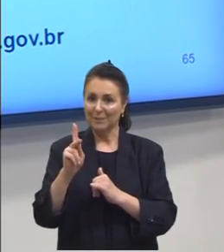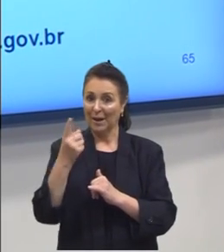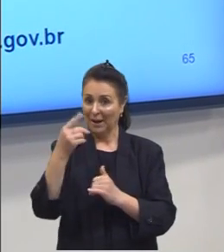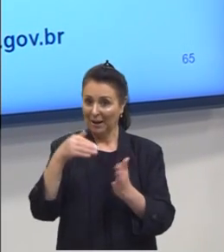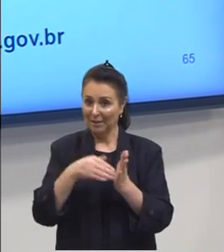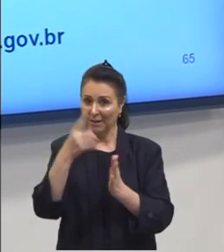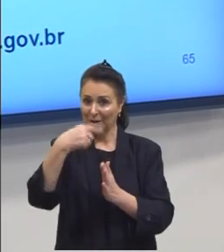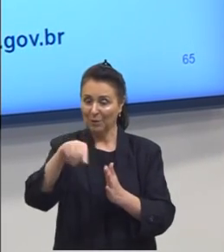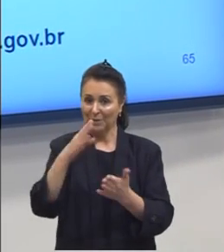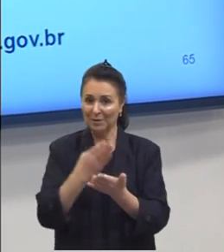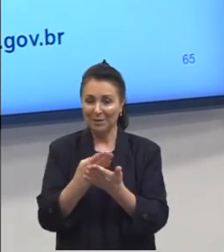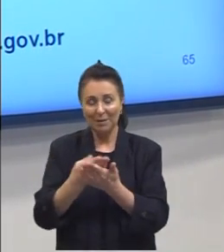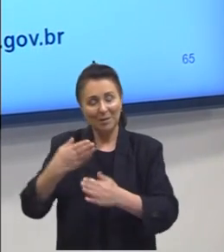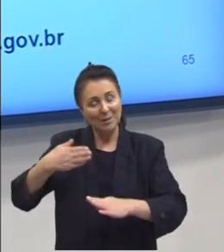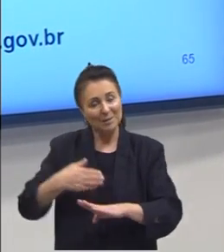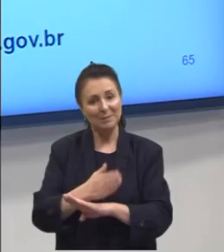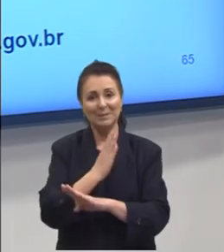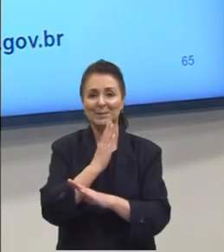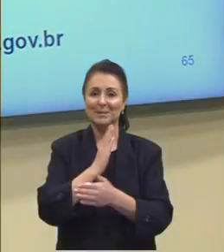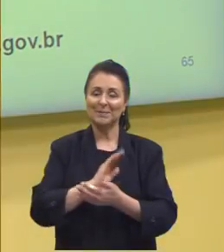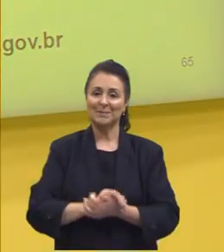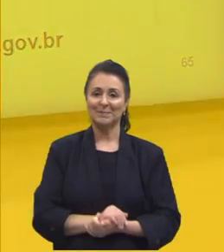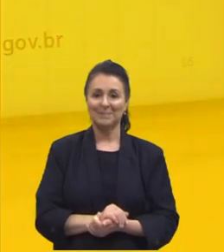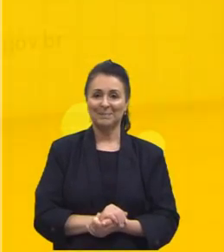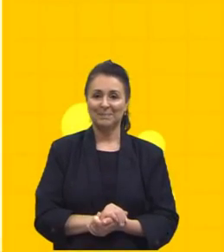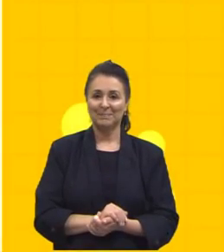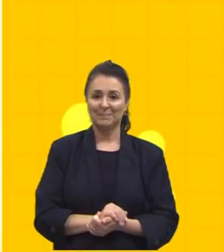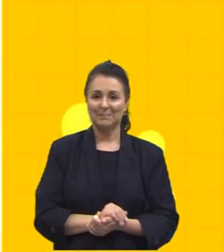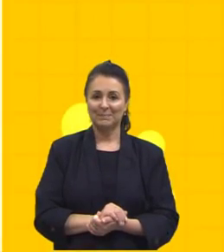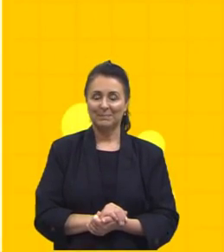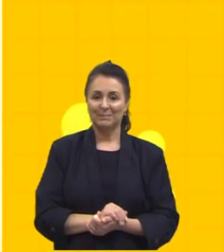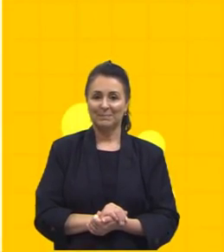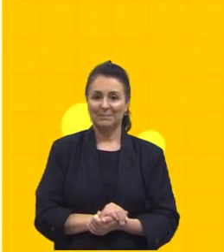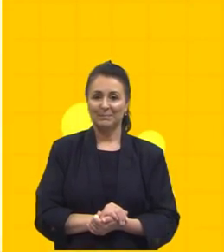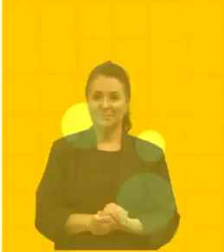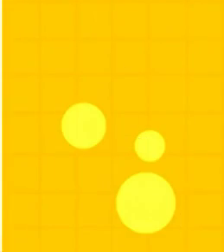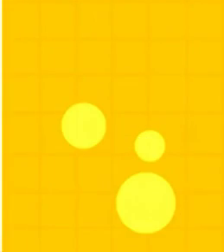na próxima aula partiu passar e